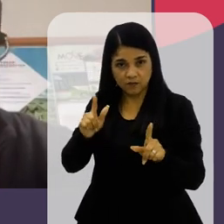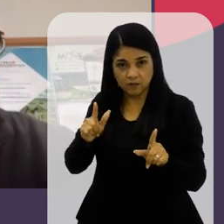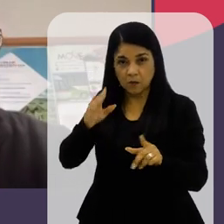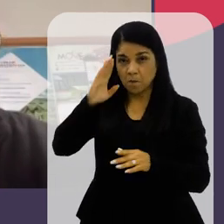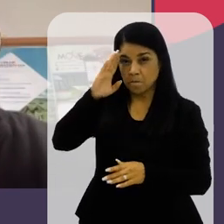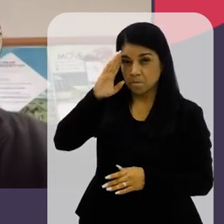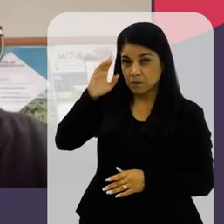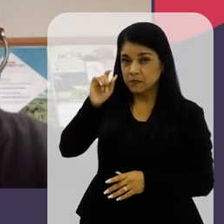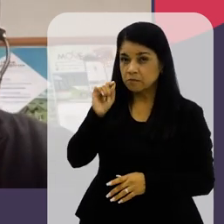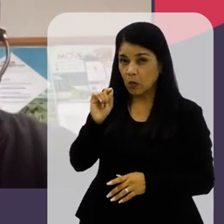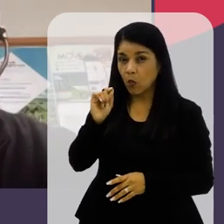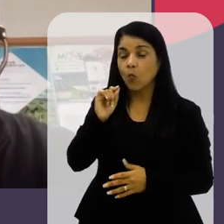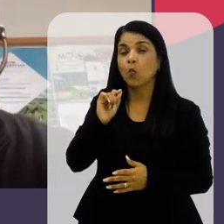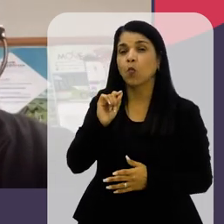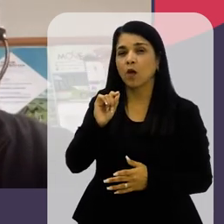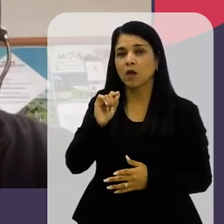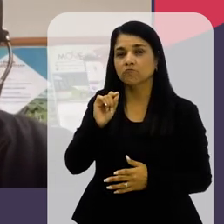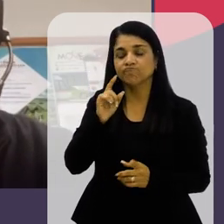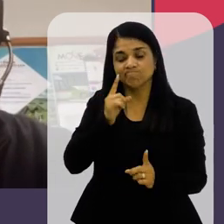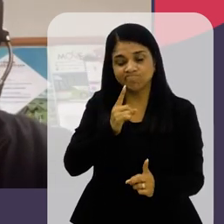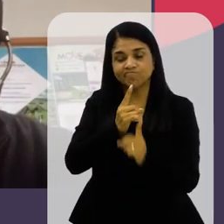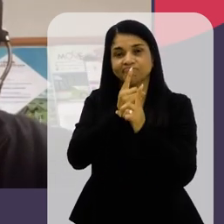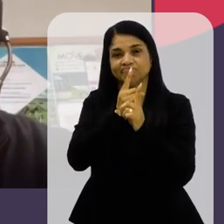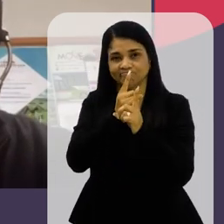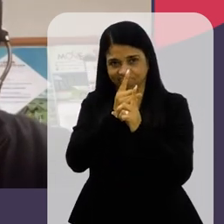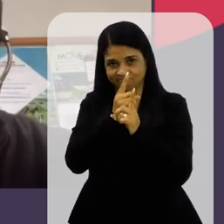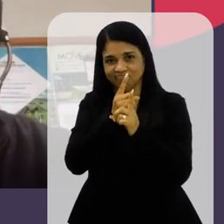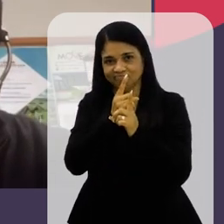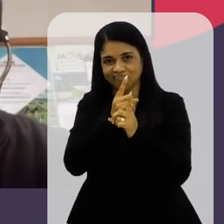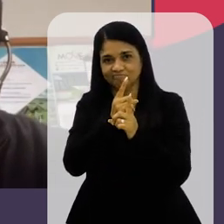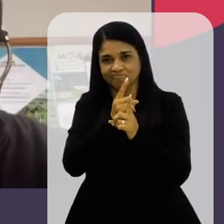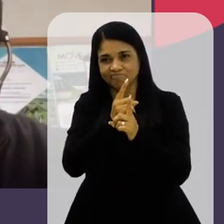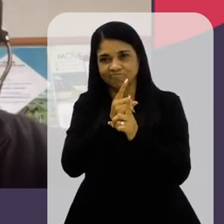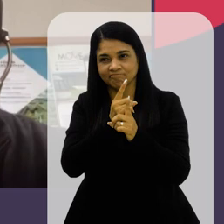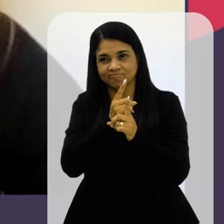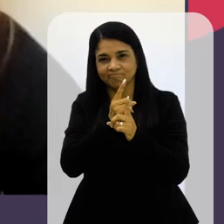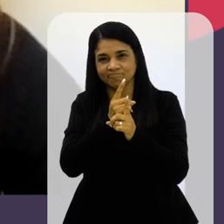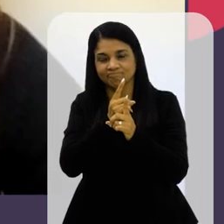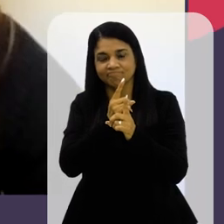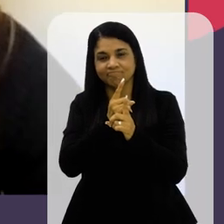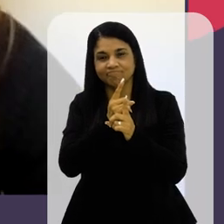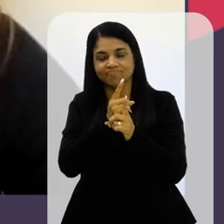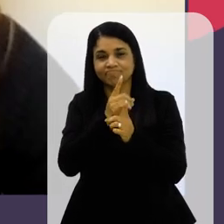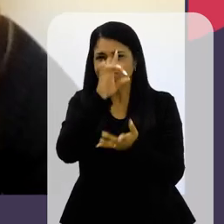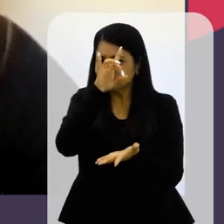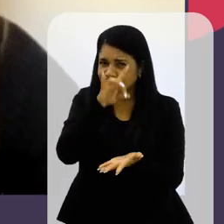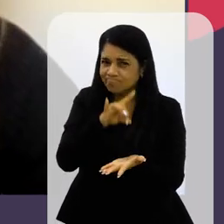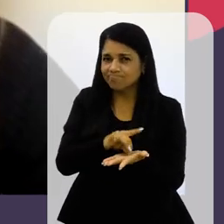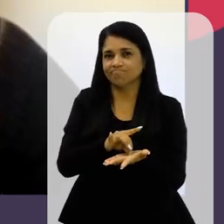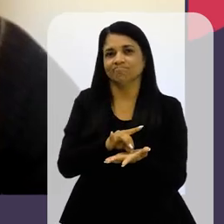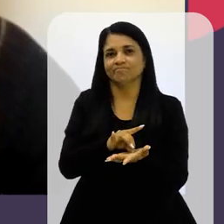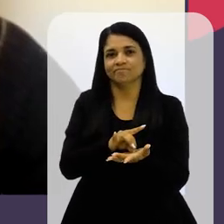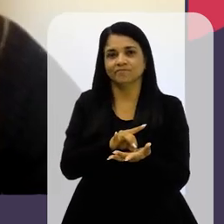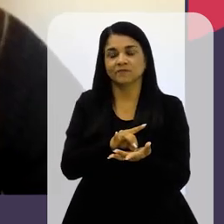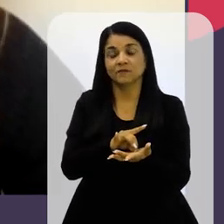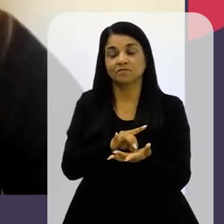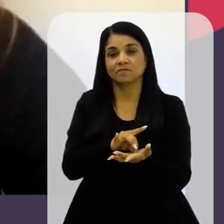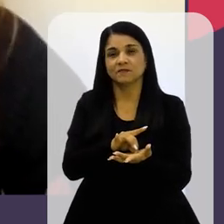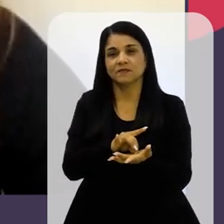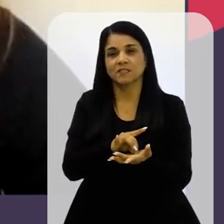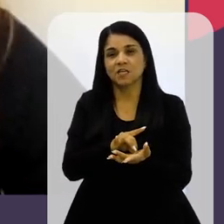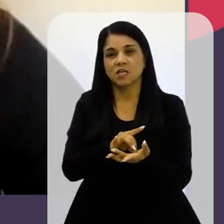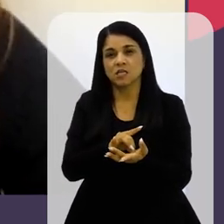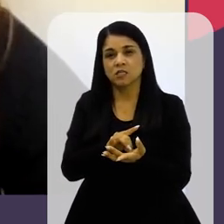Foi Realmente Esse achado Né De que Realmente A gente